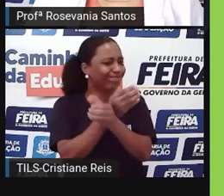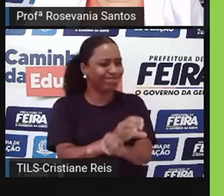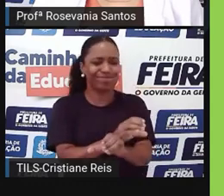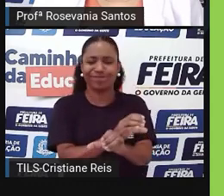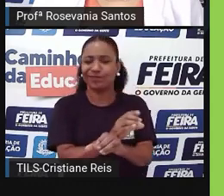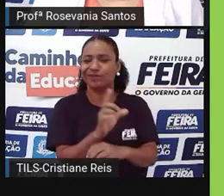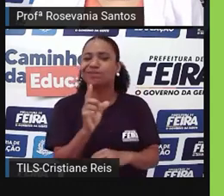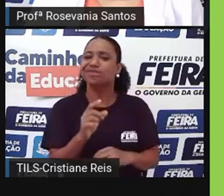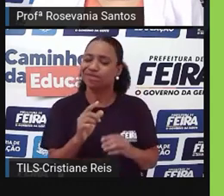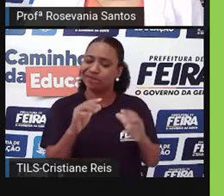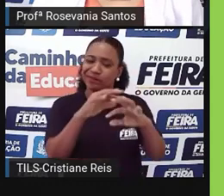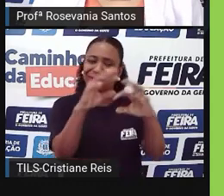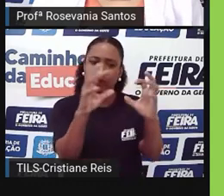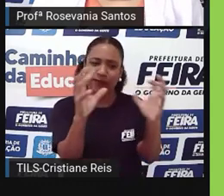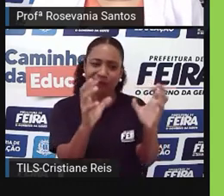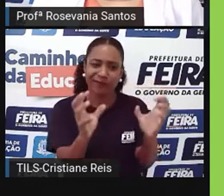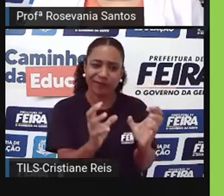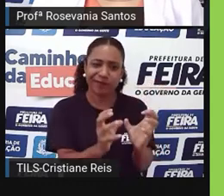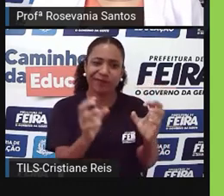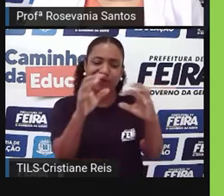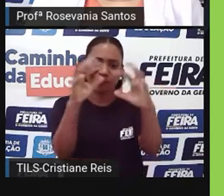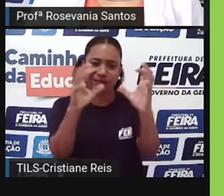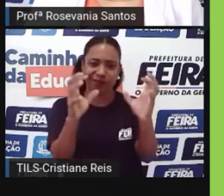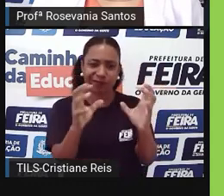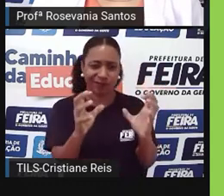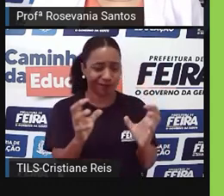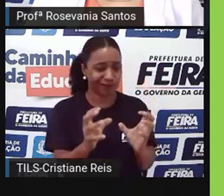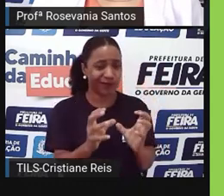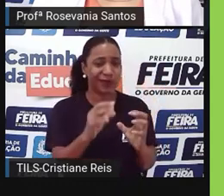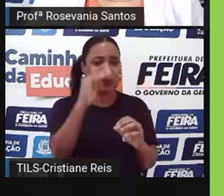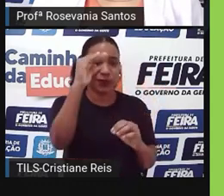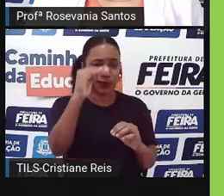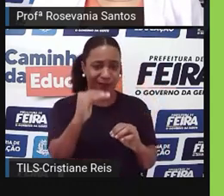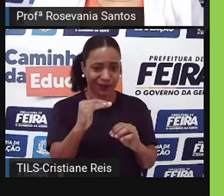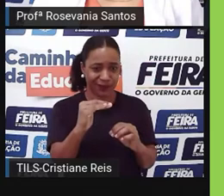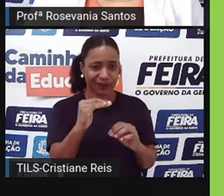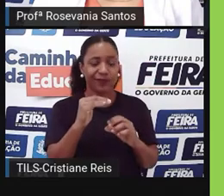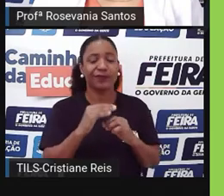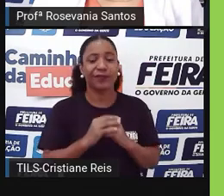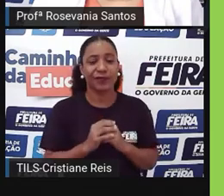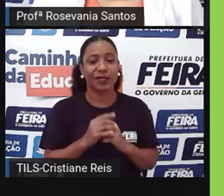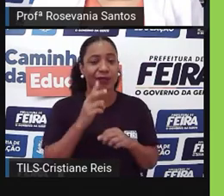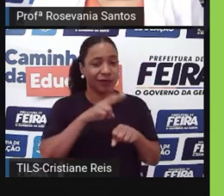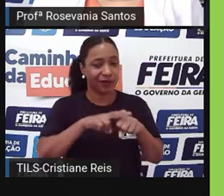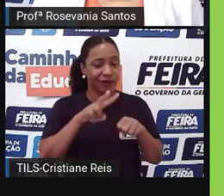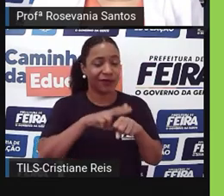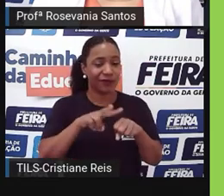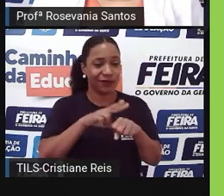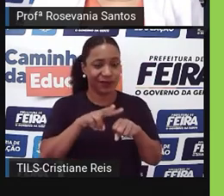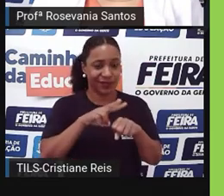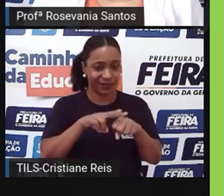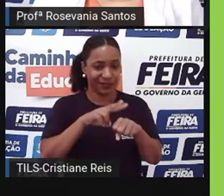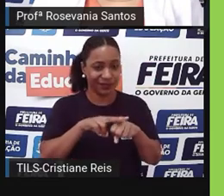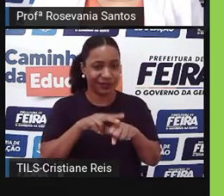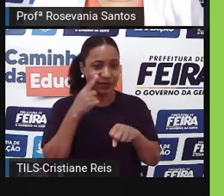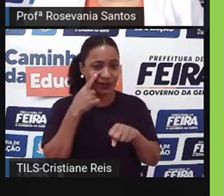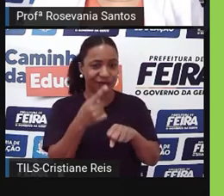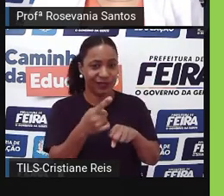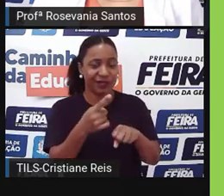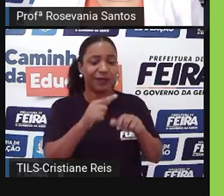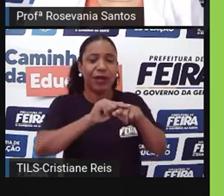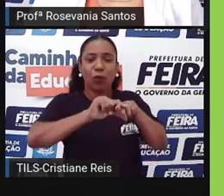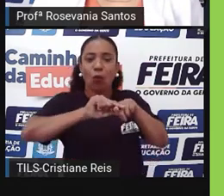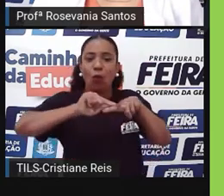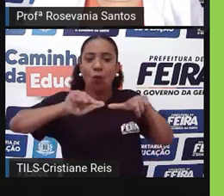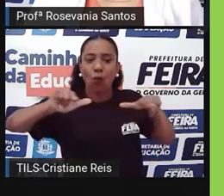médio porte, mais para pequeno do que para médio. Então, aqui é a parte da vegetação, que é verdinho, e aqui é a parte desmatada.